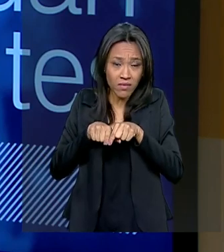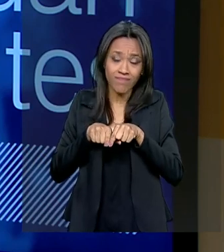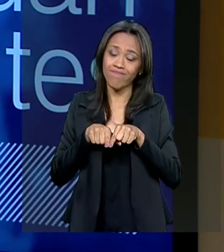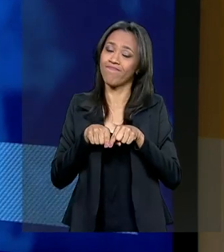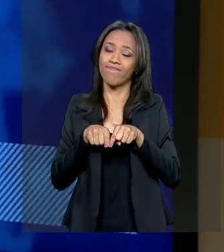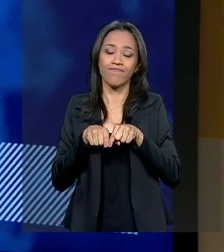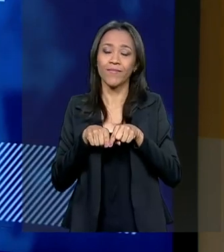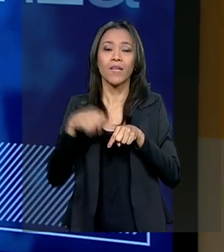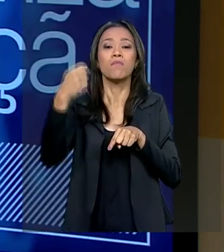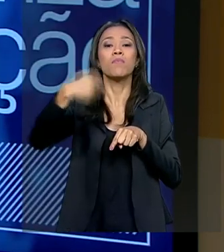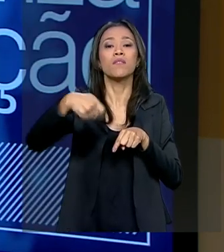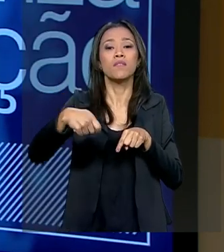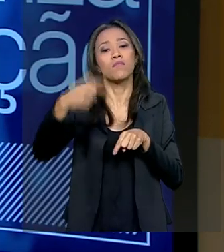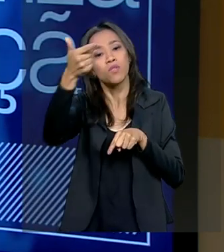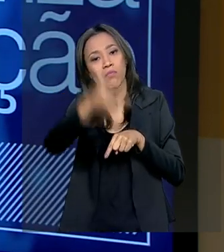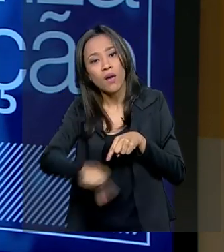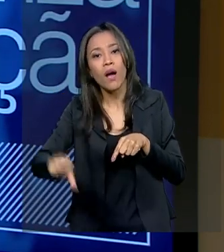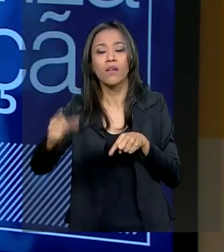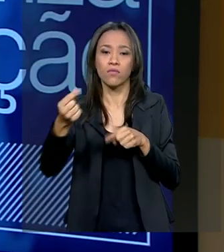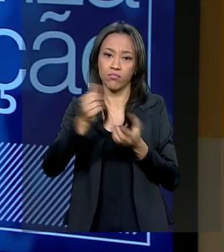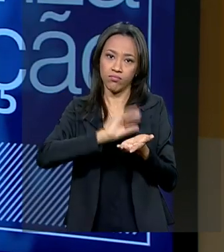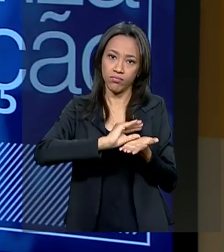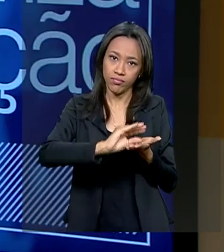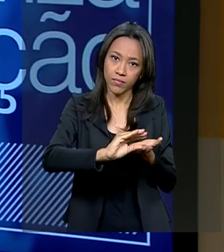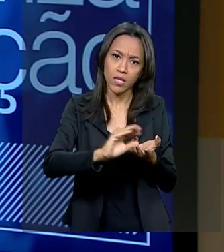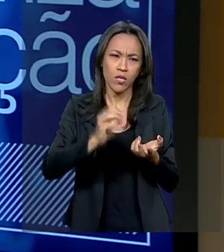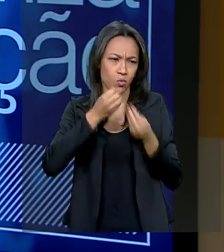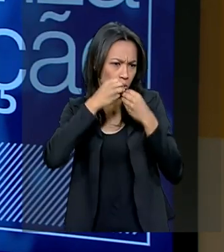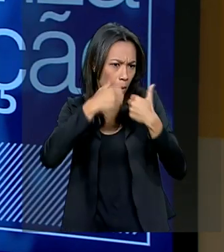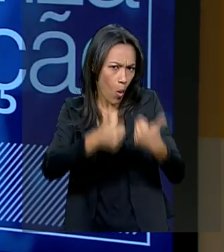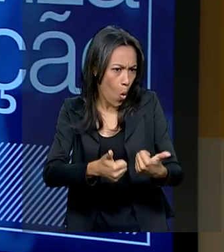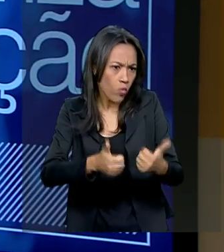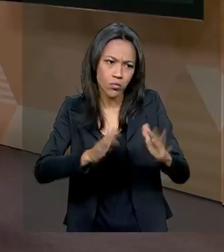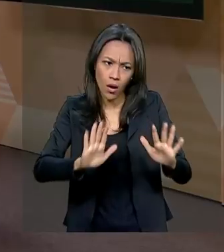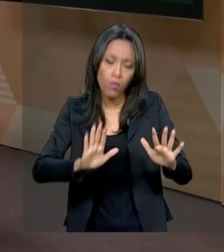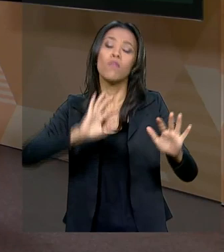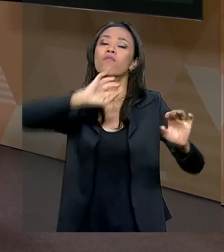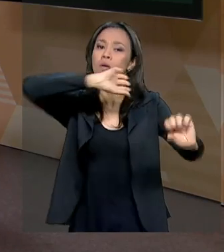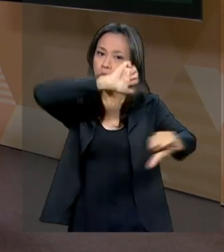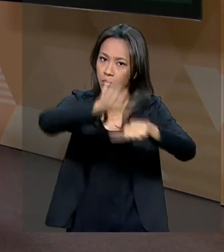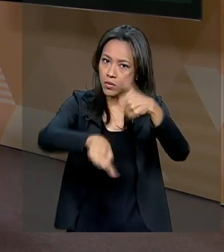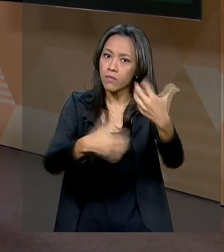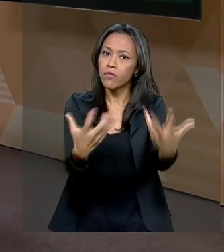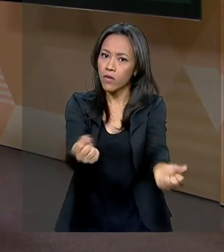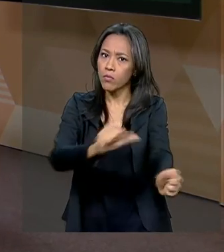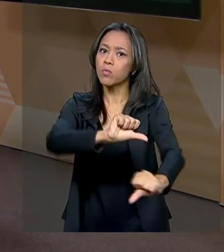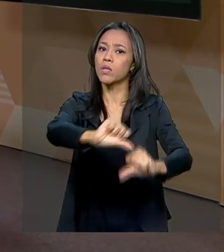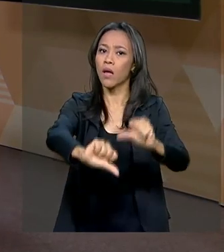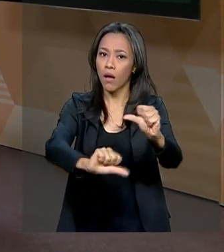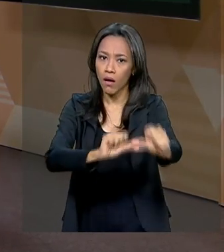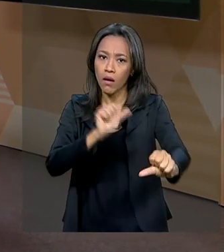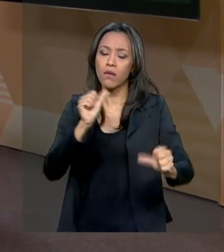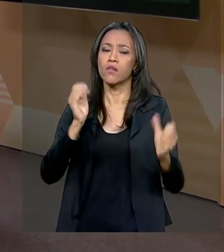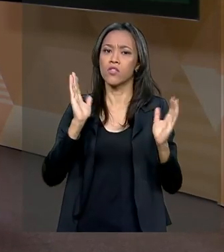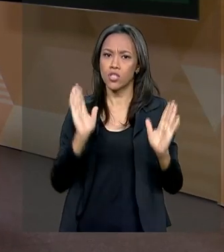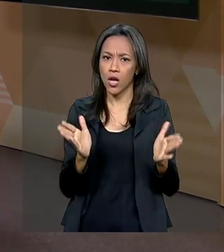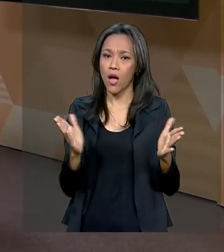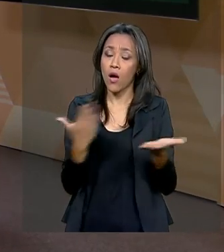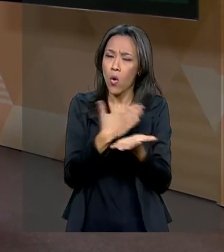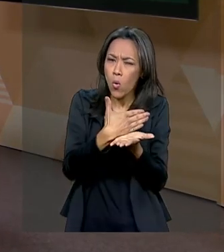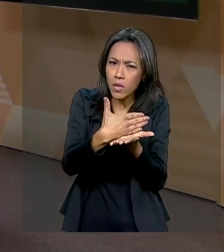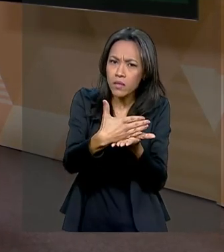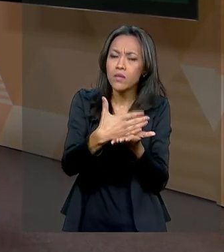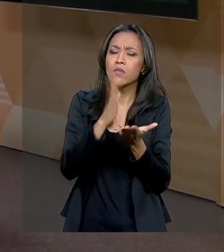de mais recursos. Não está bom, a gente está mudando já, já começou o ponto de inflexão, já estamos